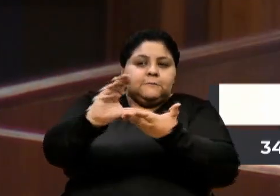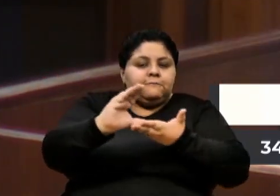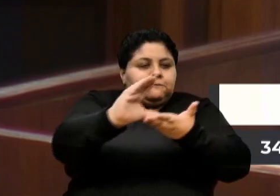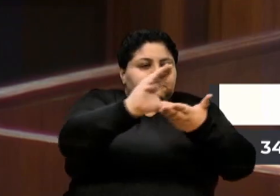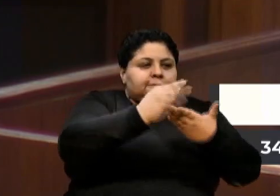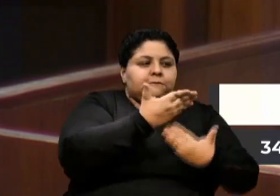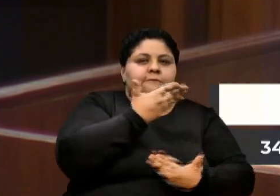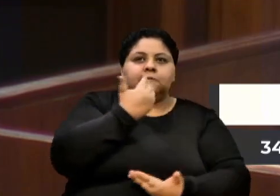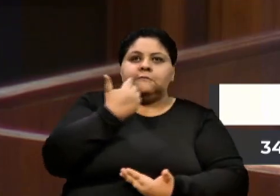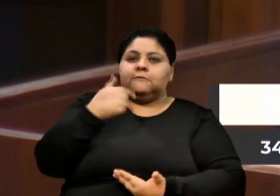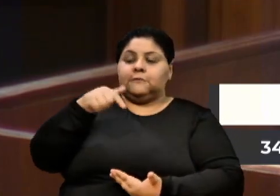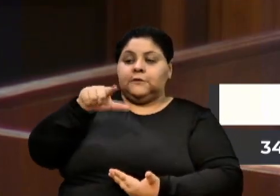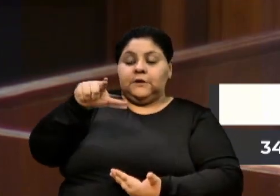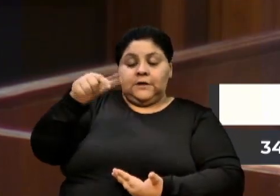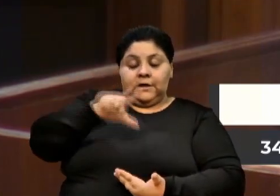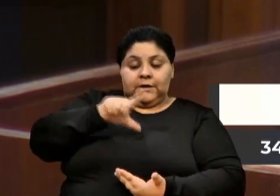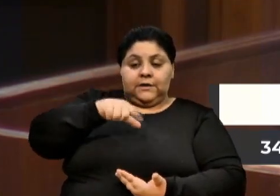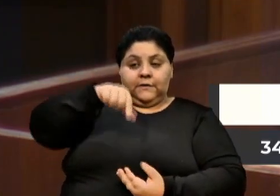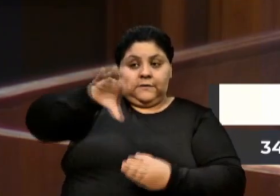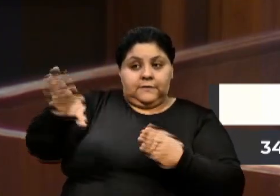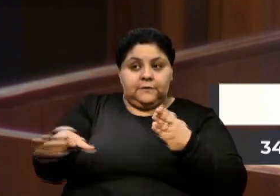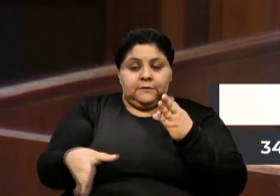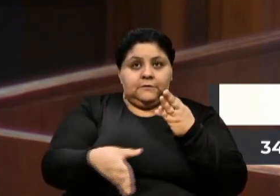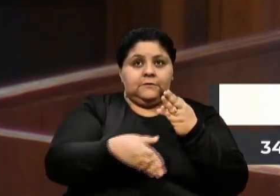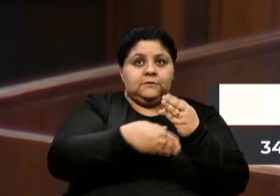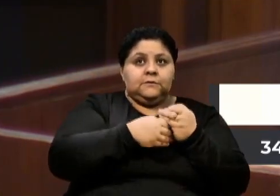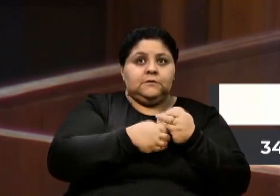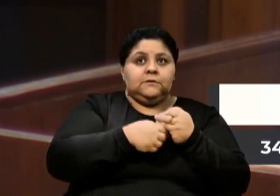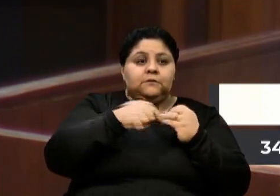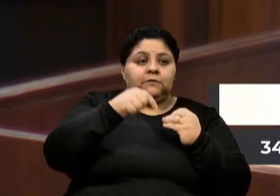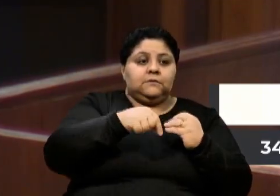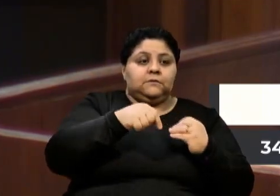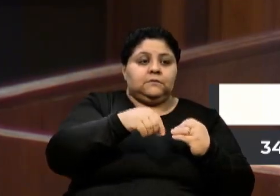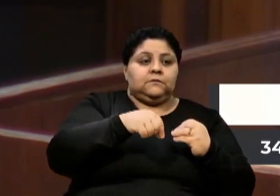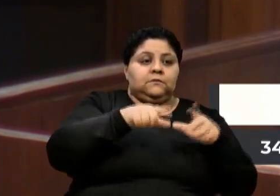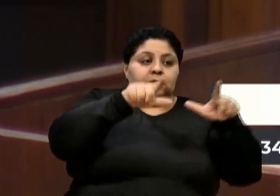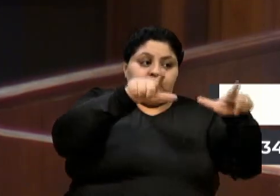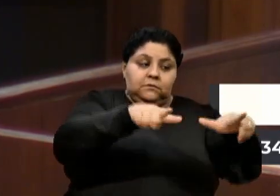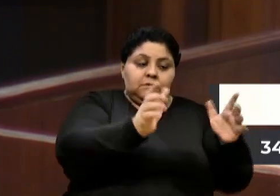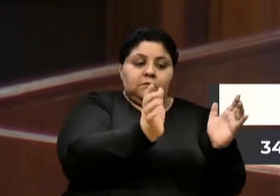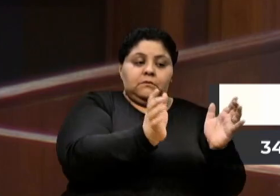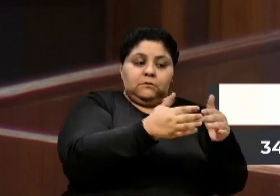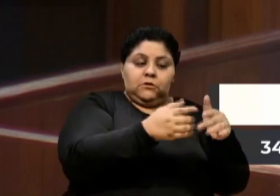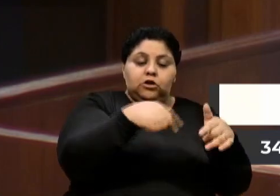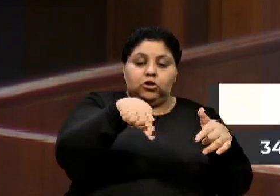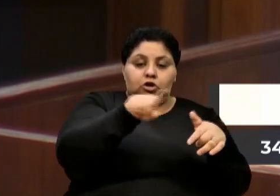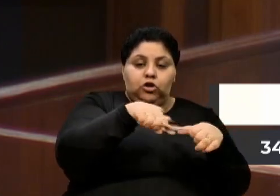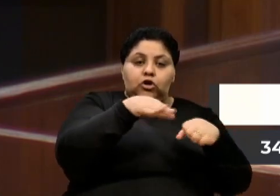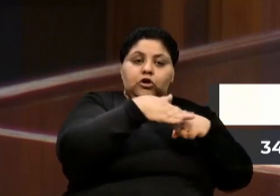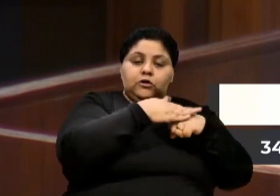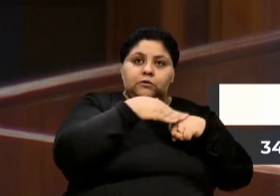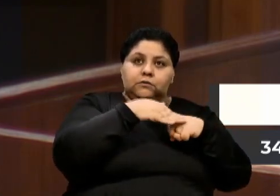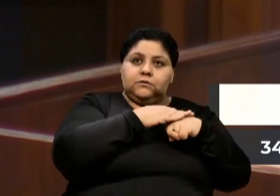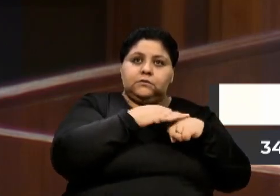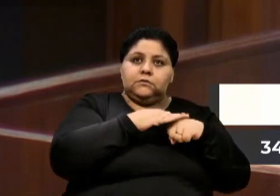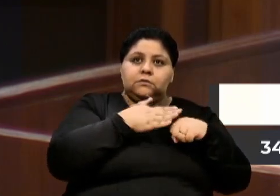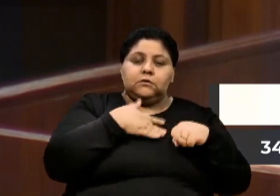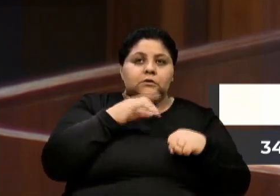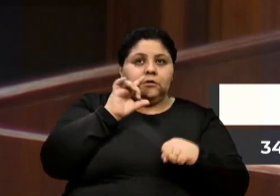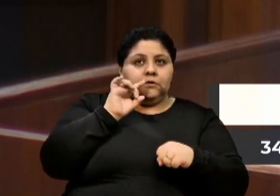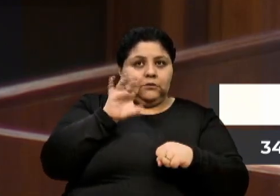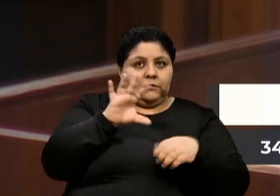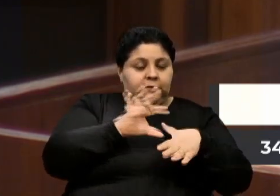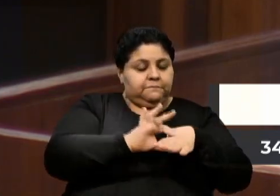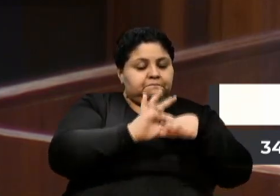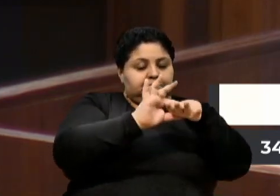emenda aqui de Caxias, de uma cooperativa, nós conversamos sobre elas. Eu peço uma declaração de